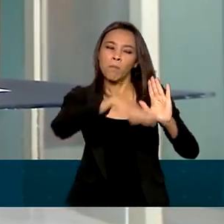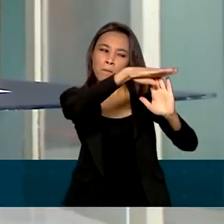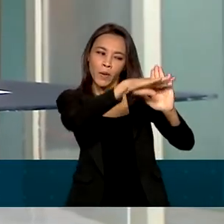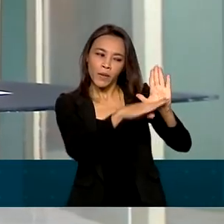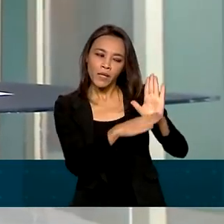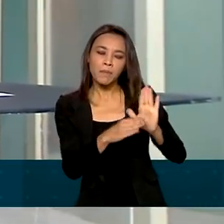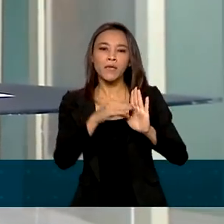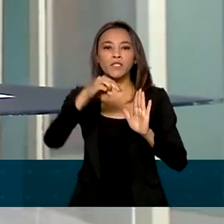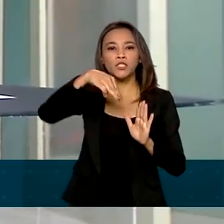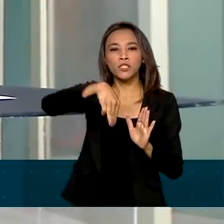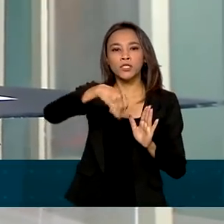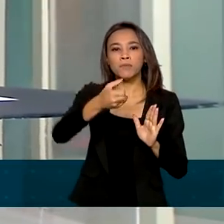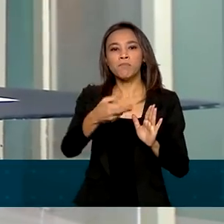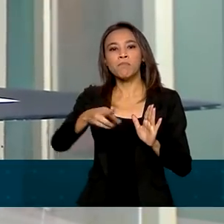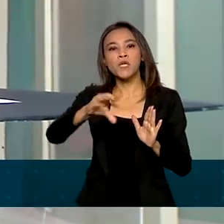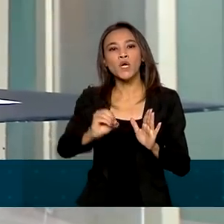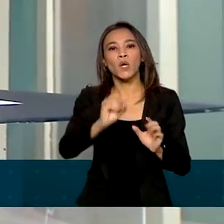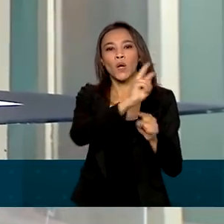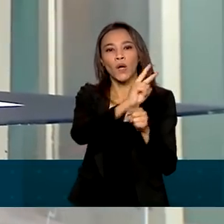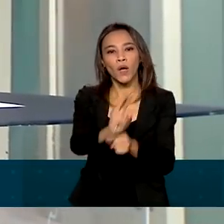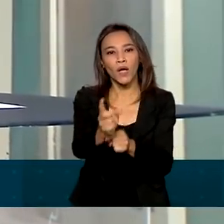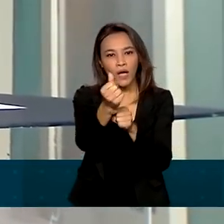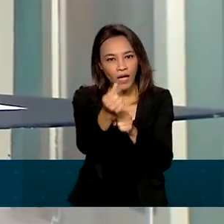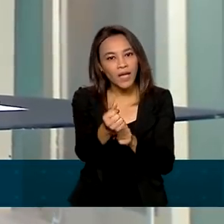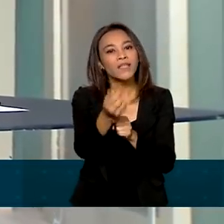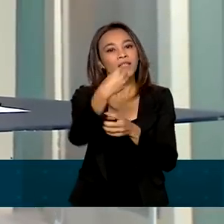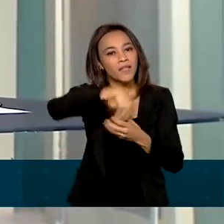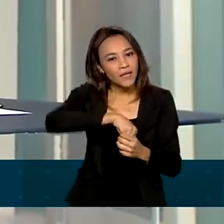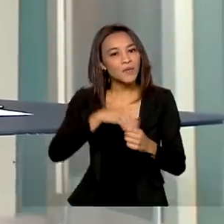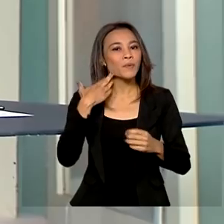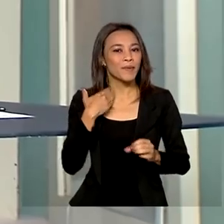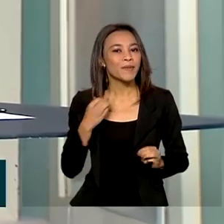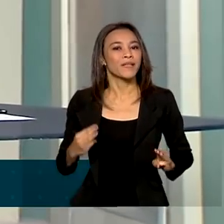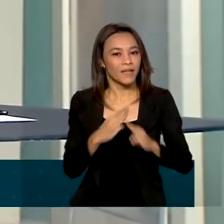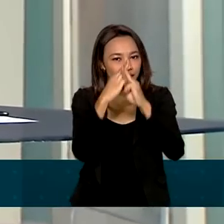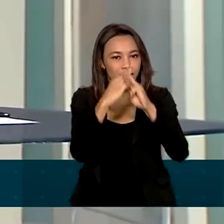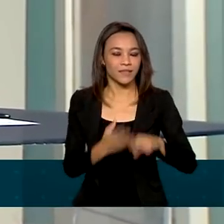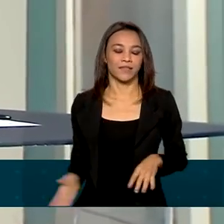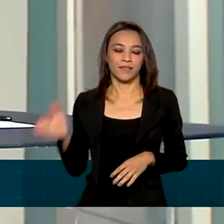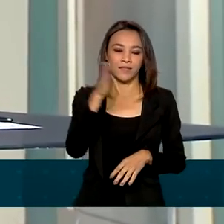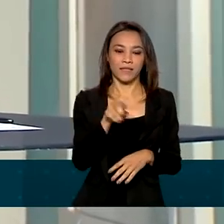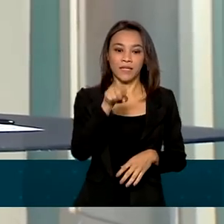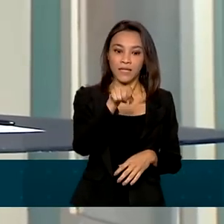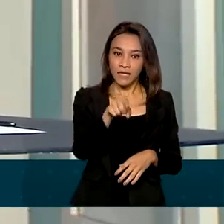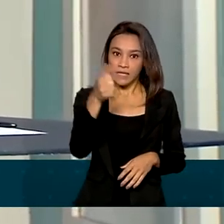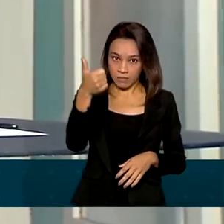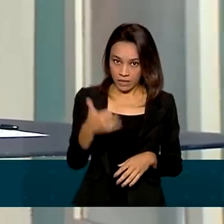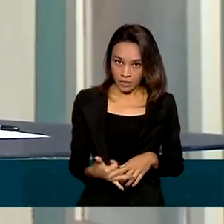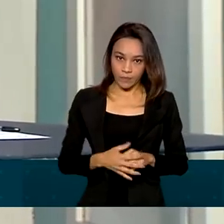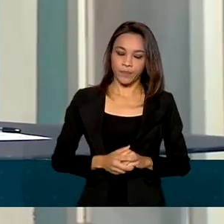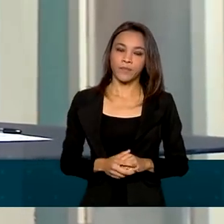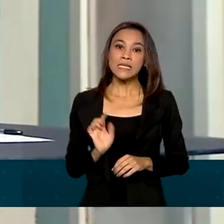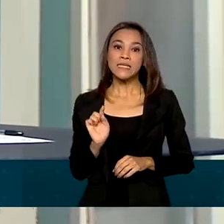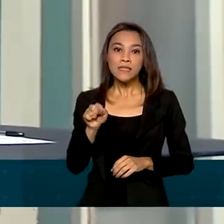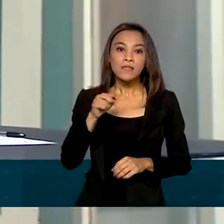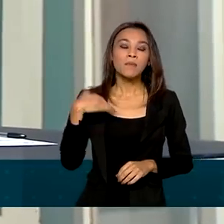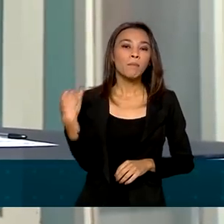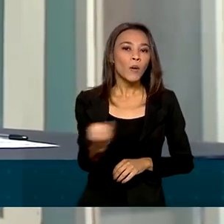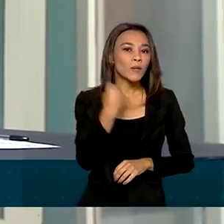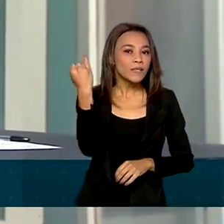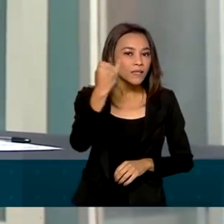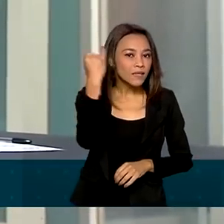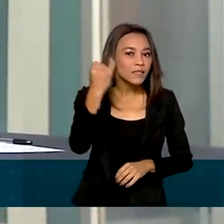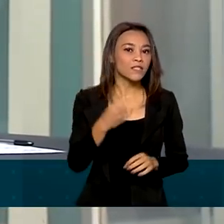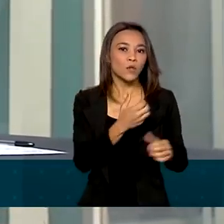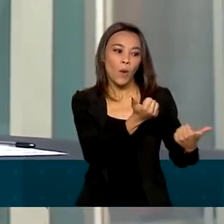microcrédito via Caixa Tem. Isso é importante porque a gente vai conjugar o final do auxílio